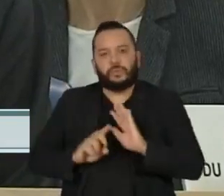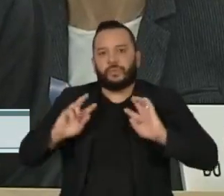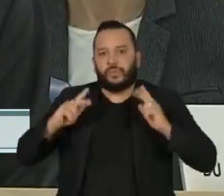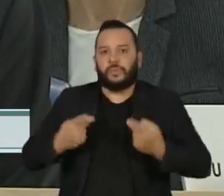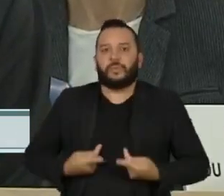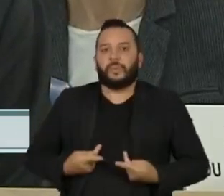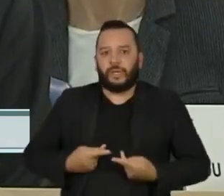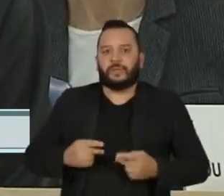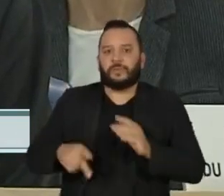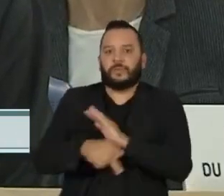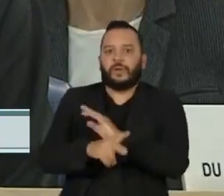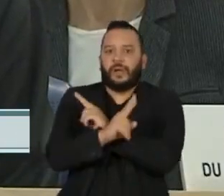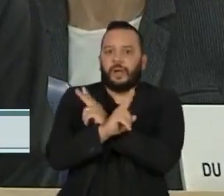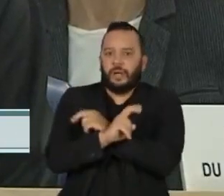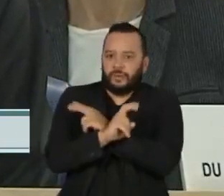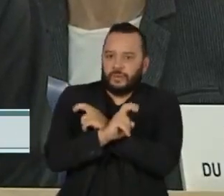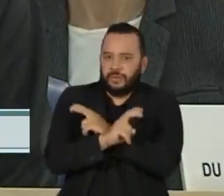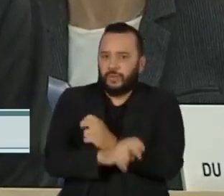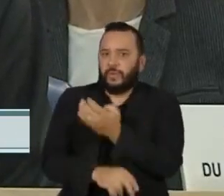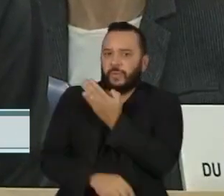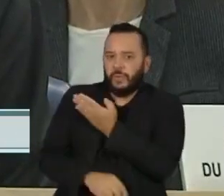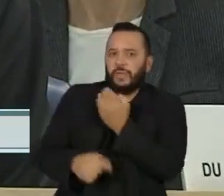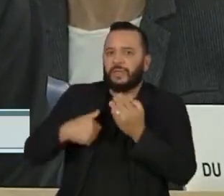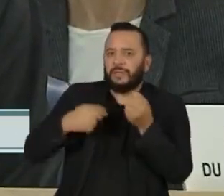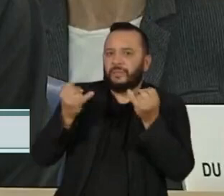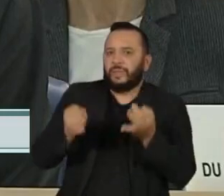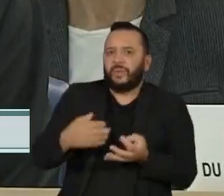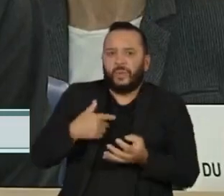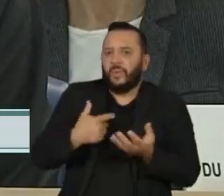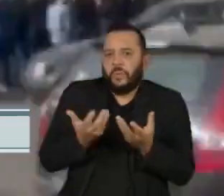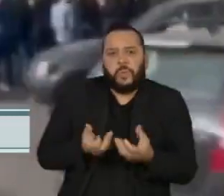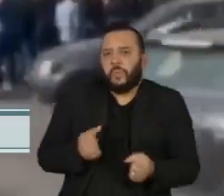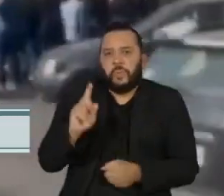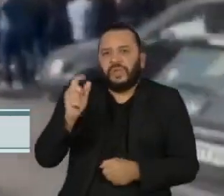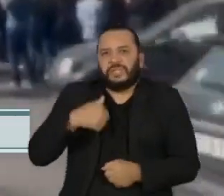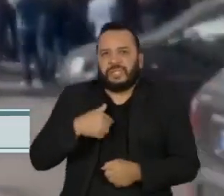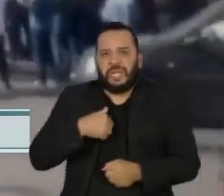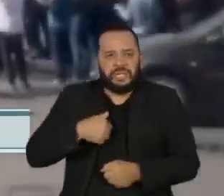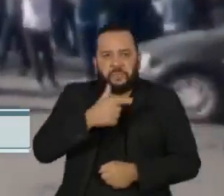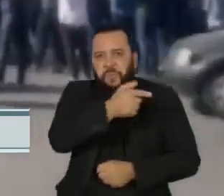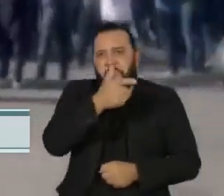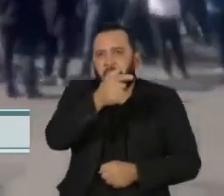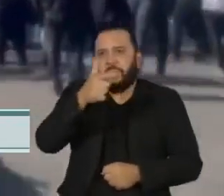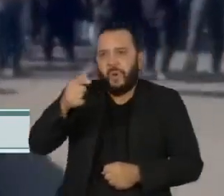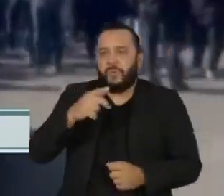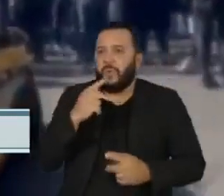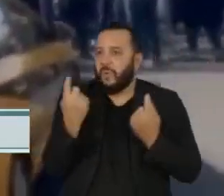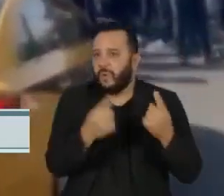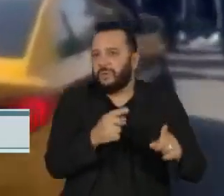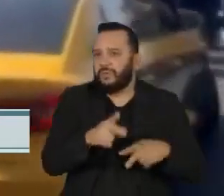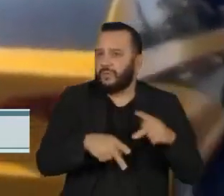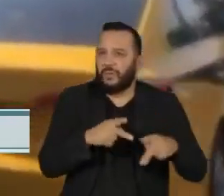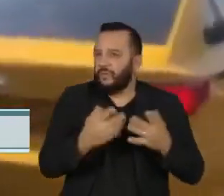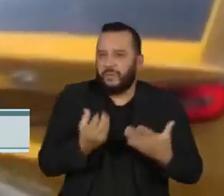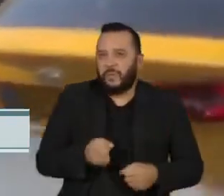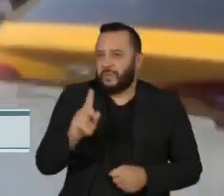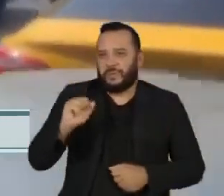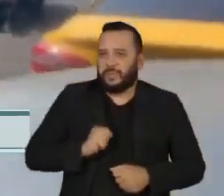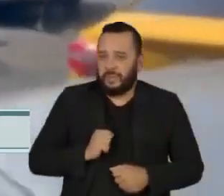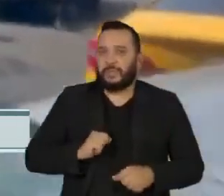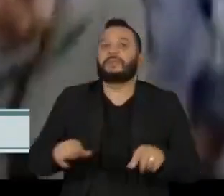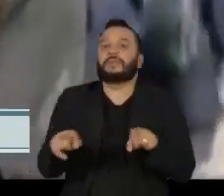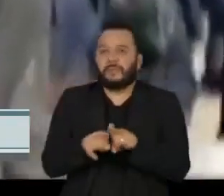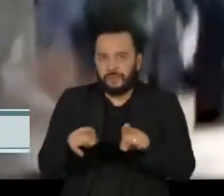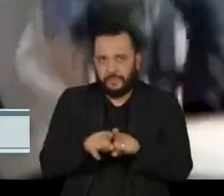Turk, classificou de inaceitável o uso de munição letal contra civis. A investigação da repressão nos protestos foi